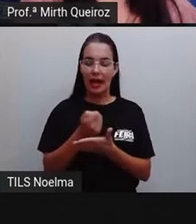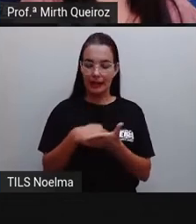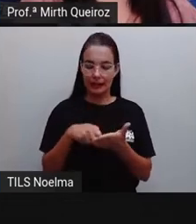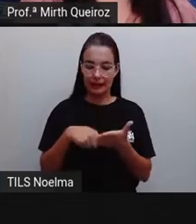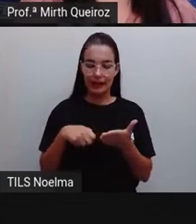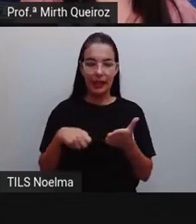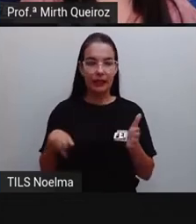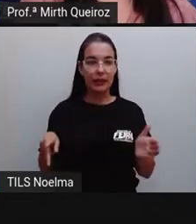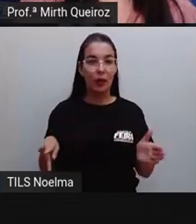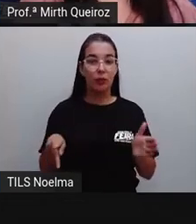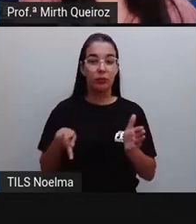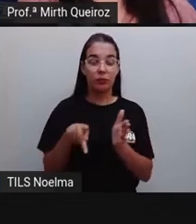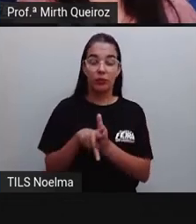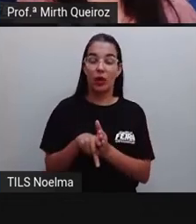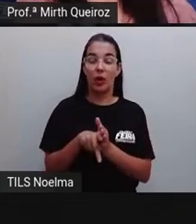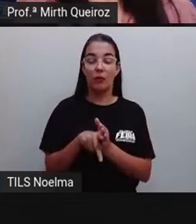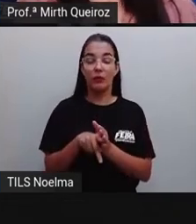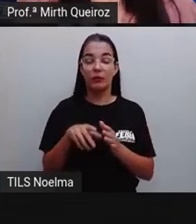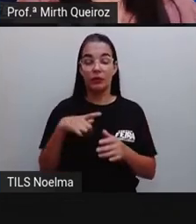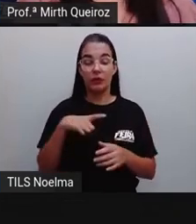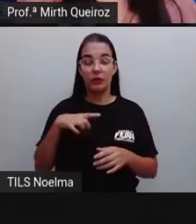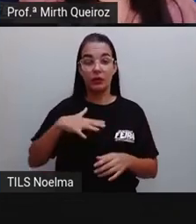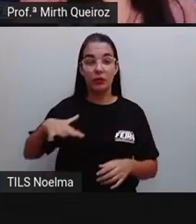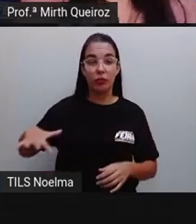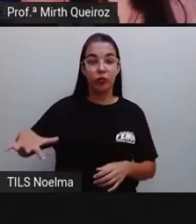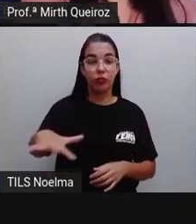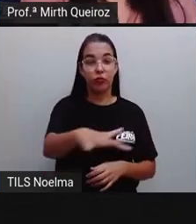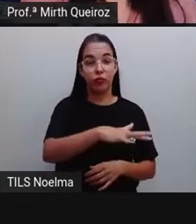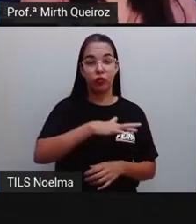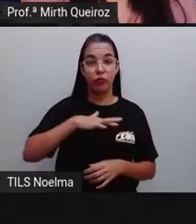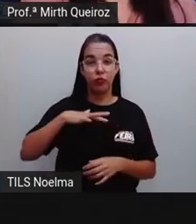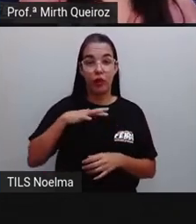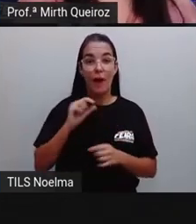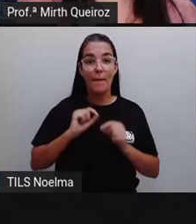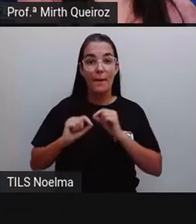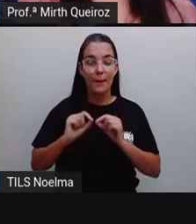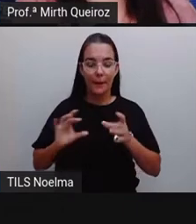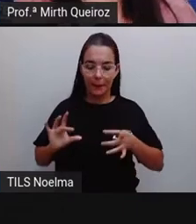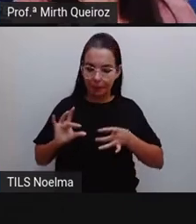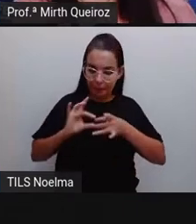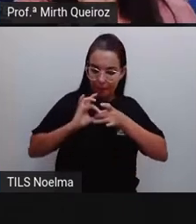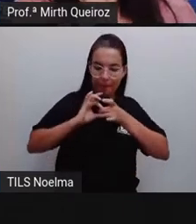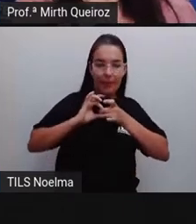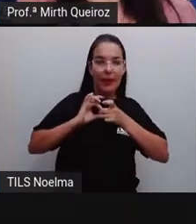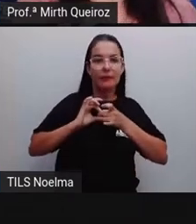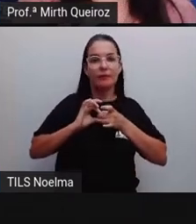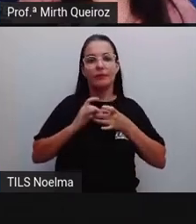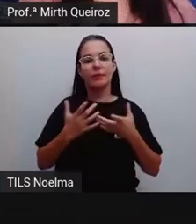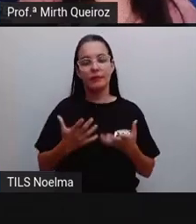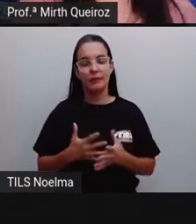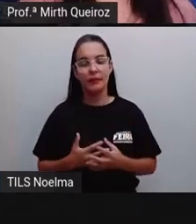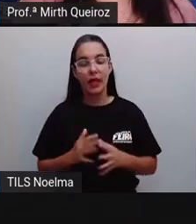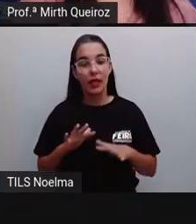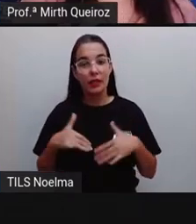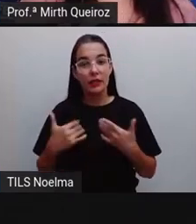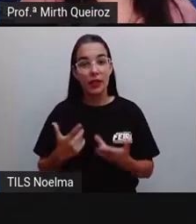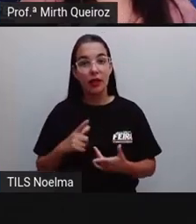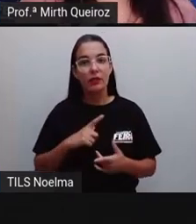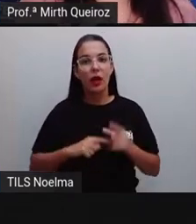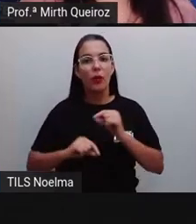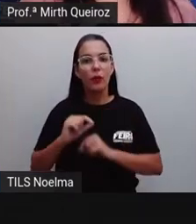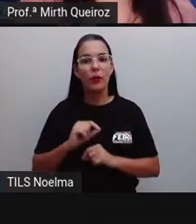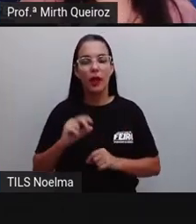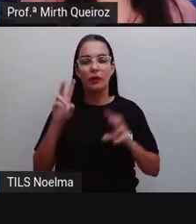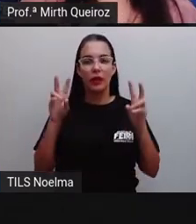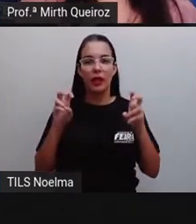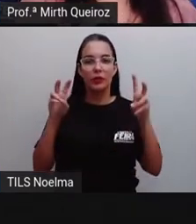assuntos que circulam em redes mais restritas da nossa intimidade. Por isso, assuntos íntimos são